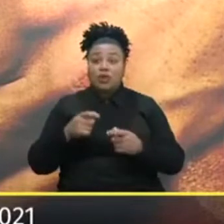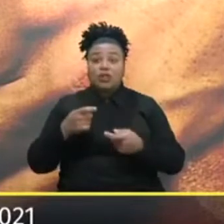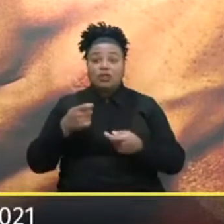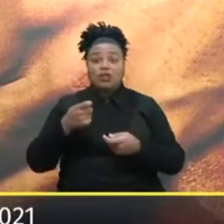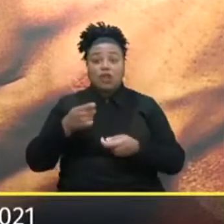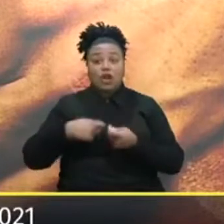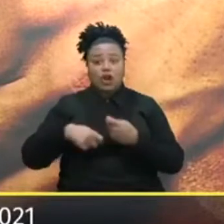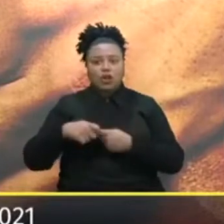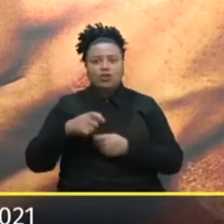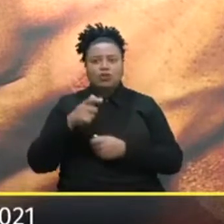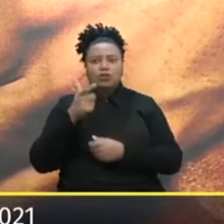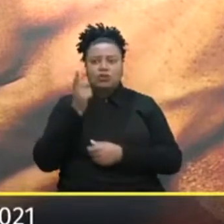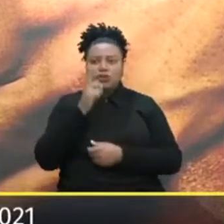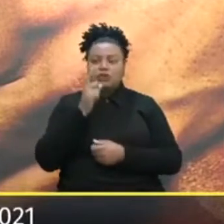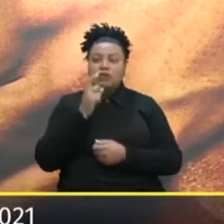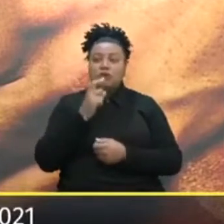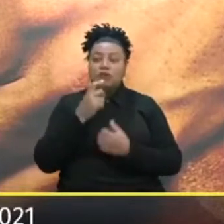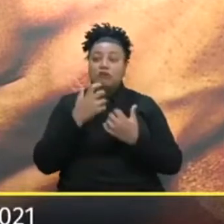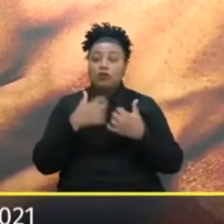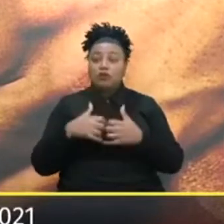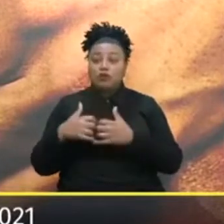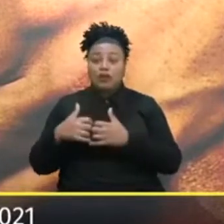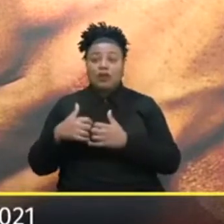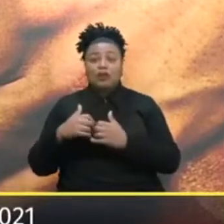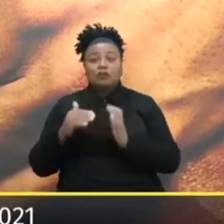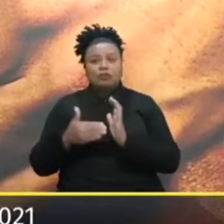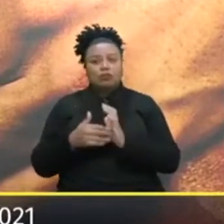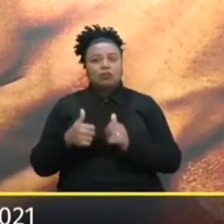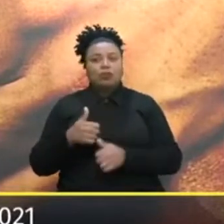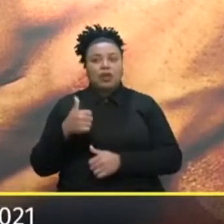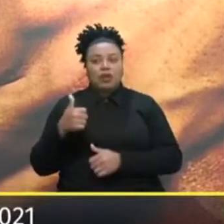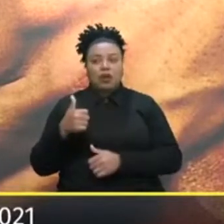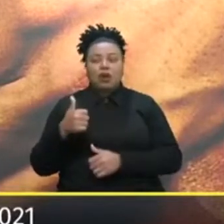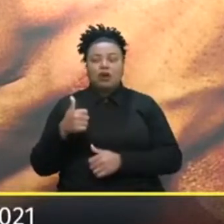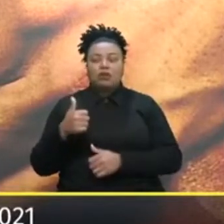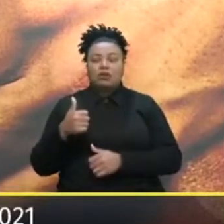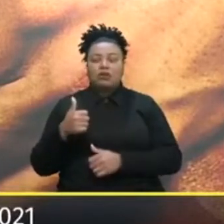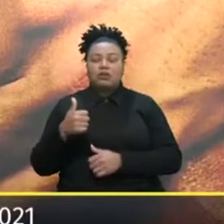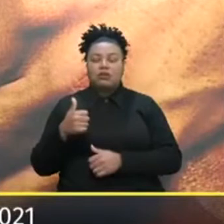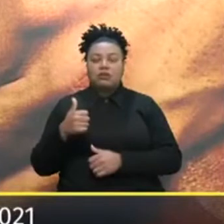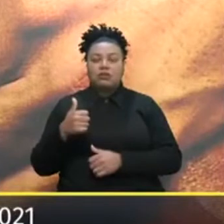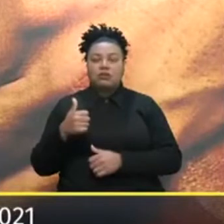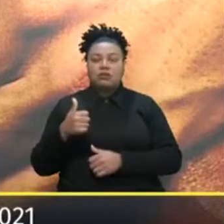negócios Voltassem a funcionar E tudo isso Tinha que ser levado Da melhor maneira possível Com maior